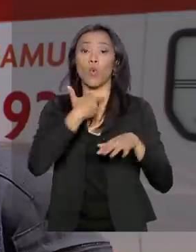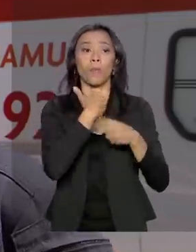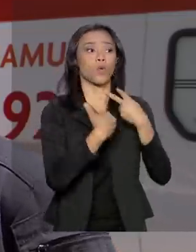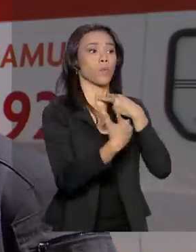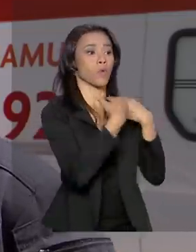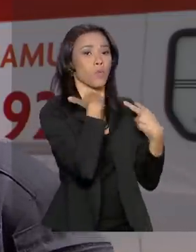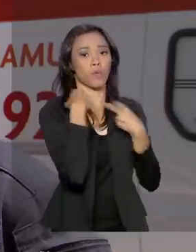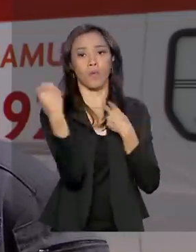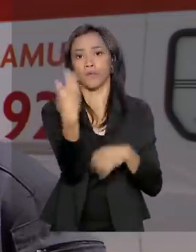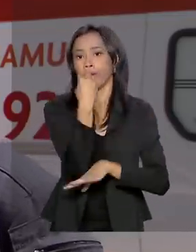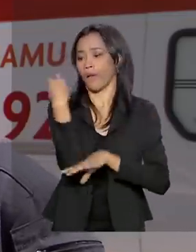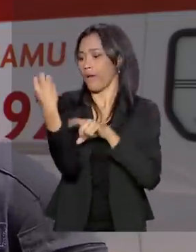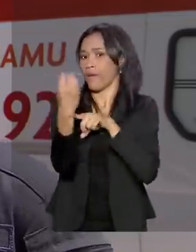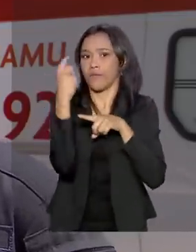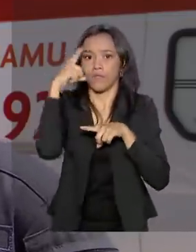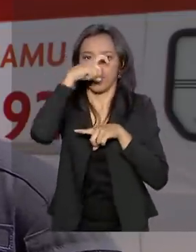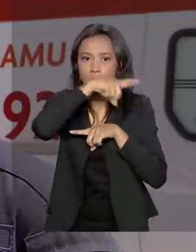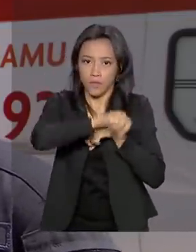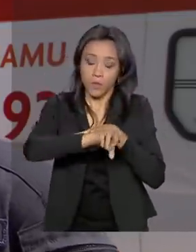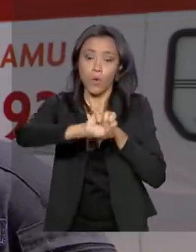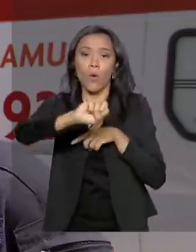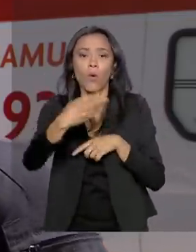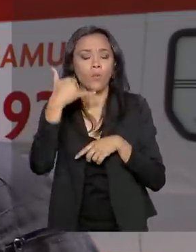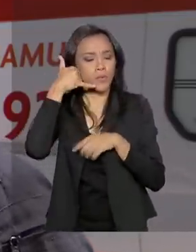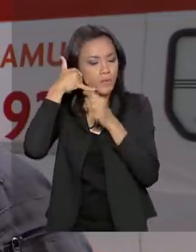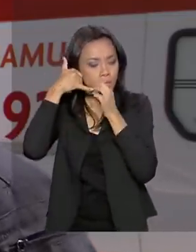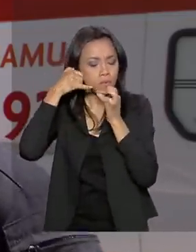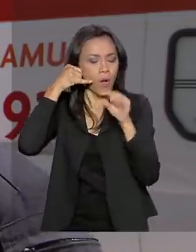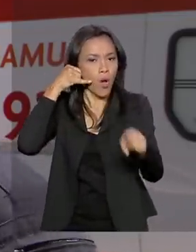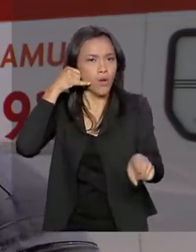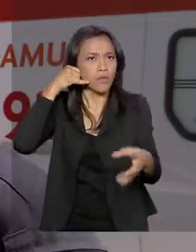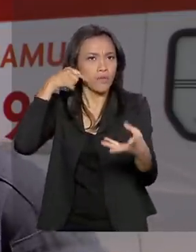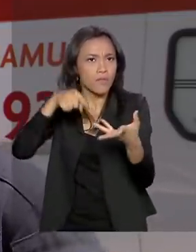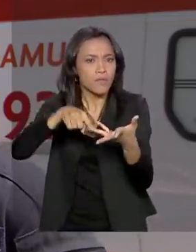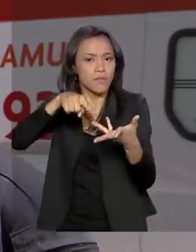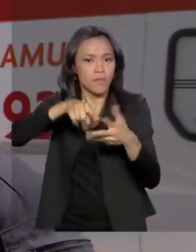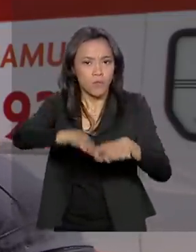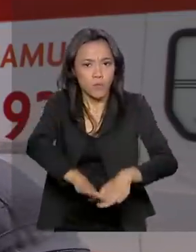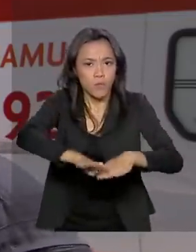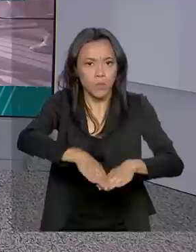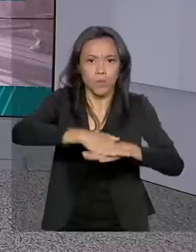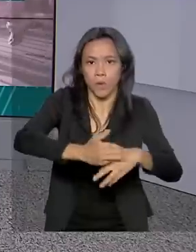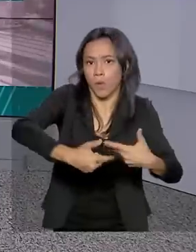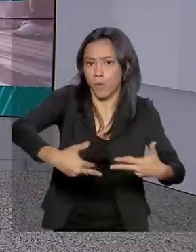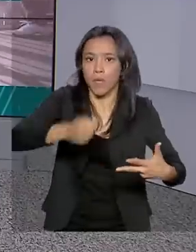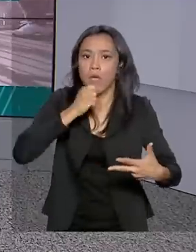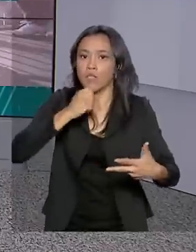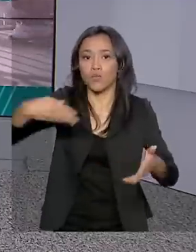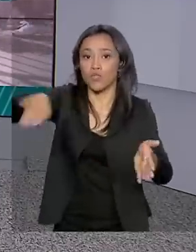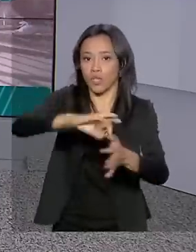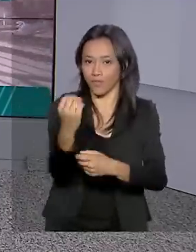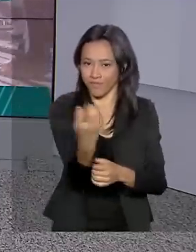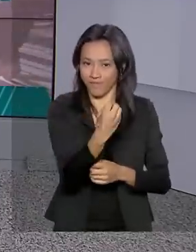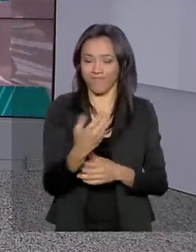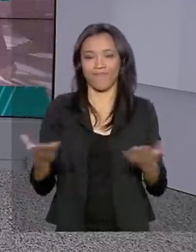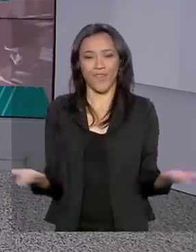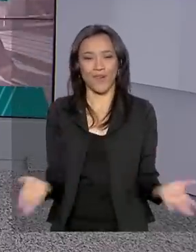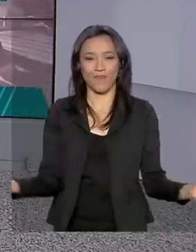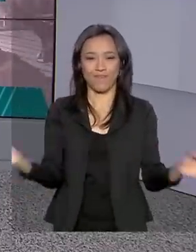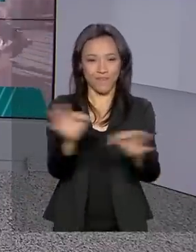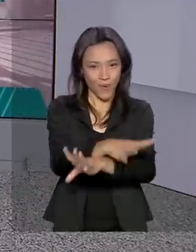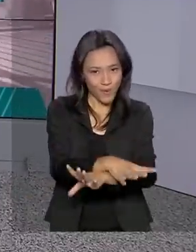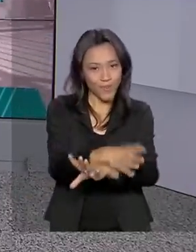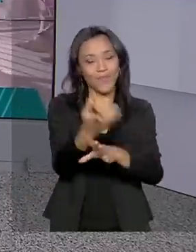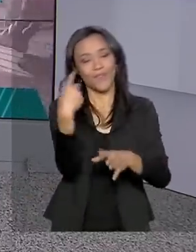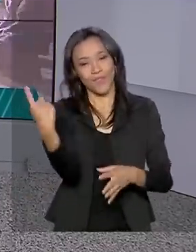ocupadas, ou aguardar fazendo determinadas manobras enquanto a nossa viatura não chega. Brasil em Dia fica por aqui.